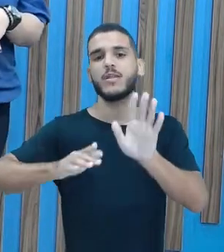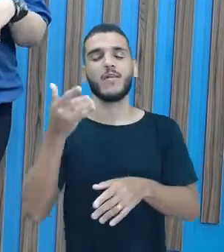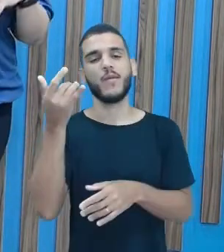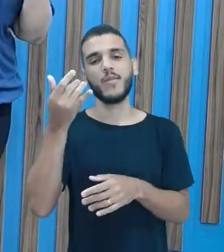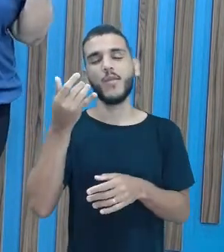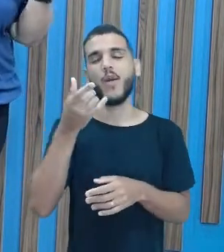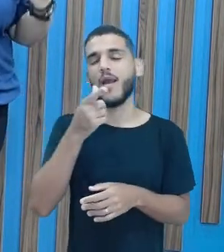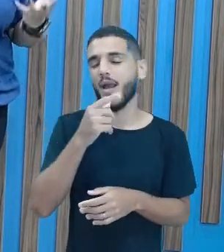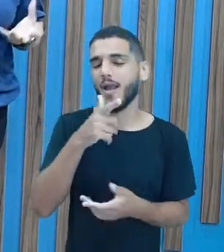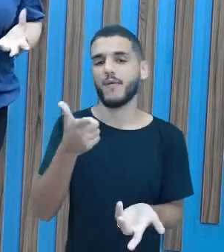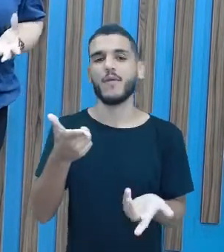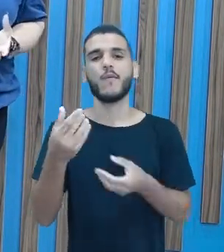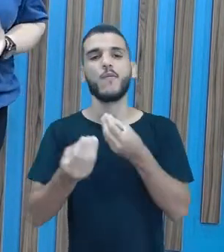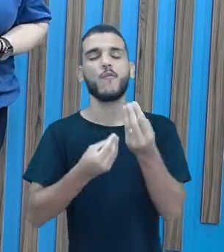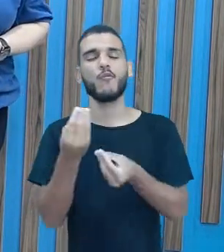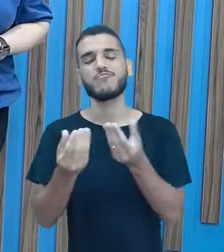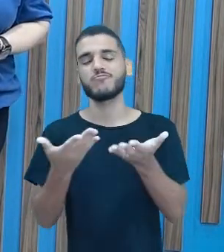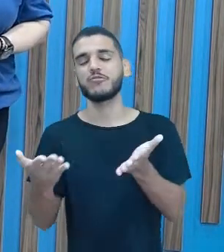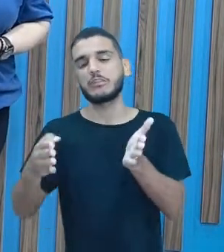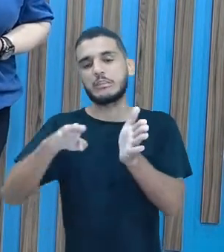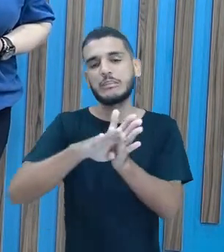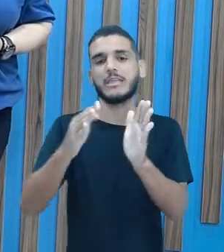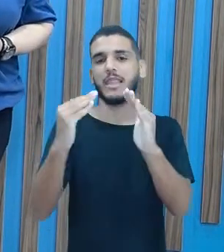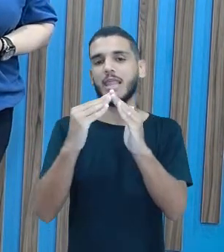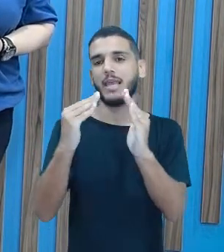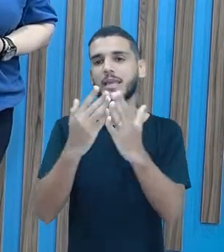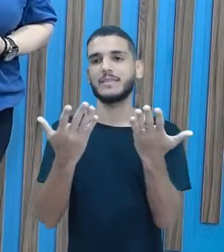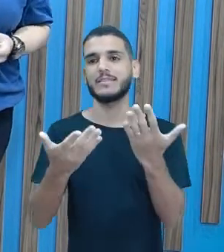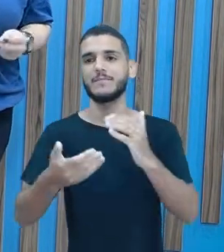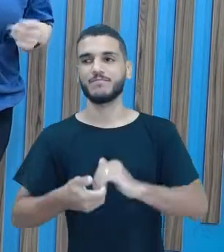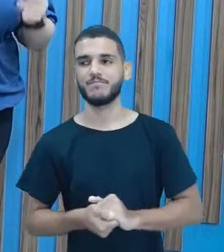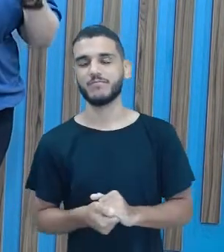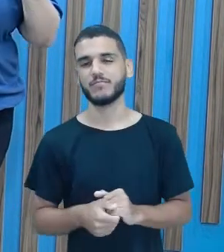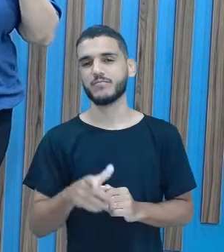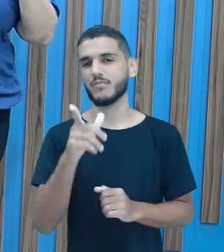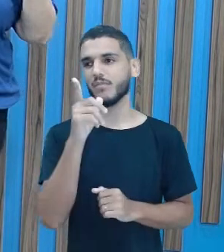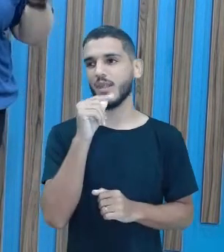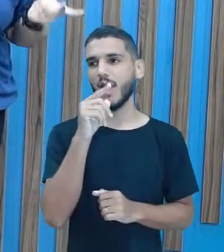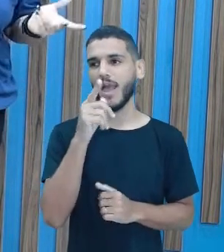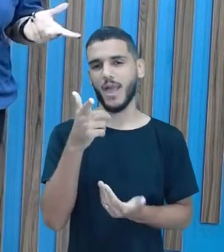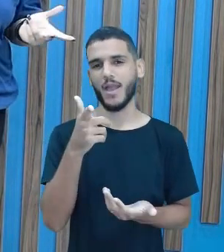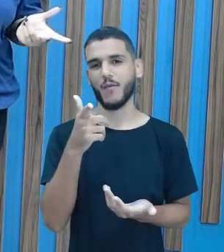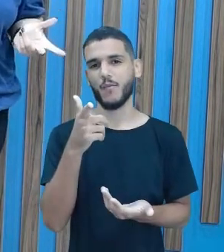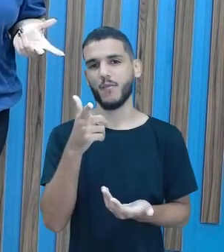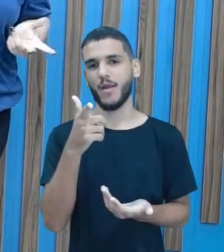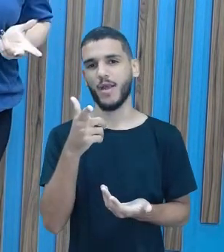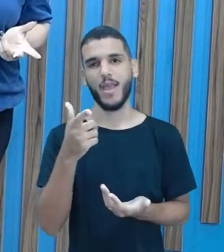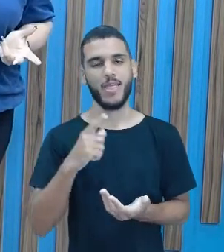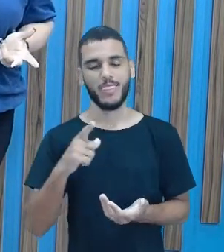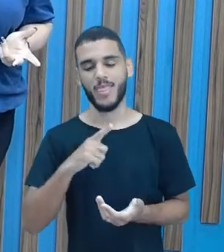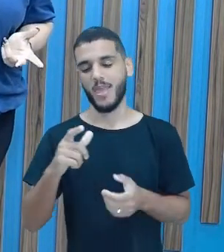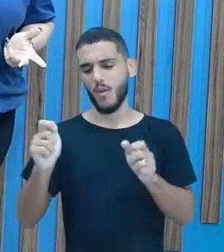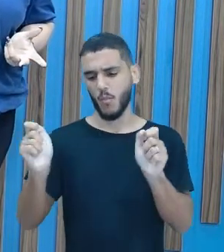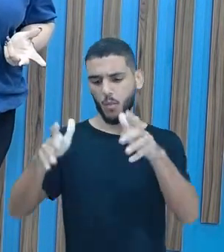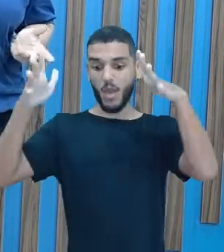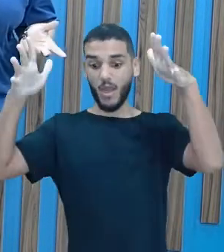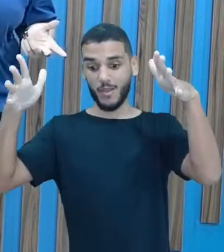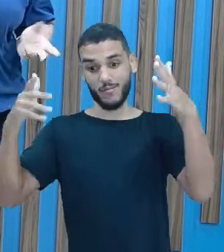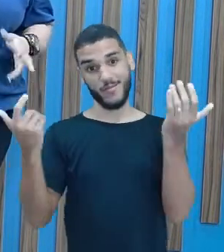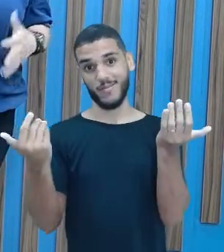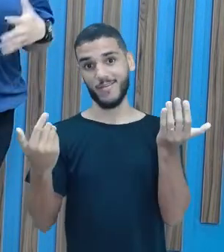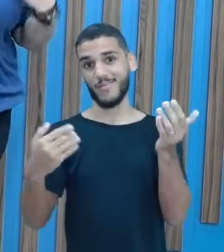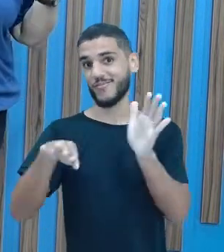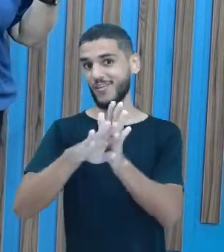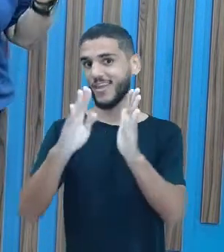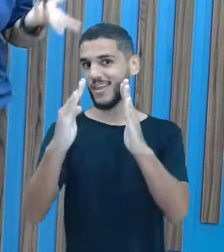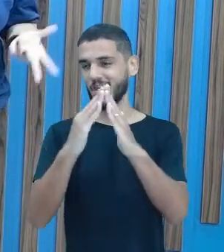a parte do abastecimento. Porque essa água, ela não chega na mágica na nossa casa, né? E muitas